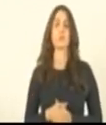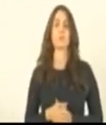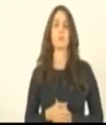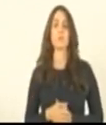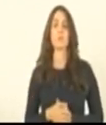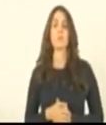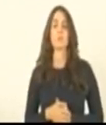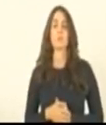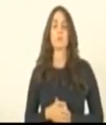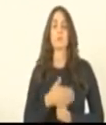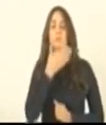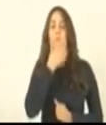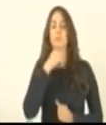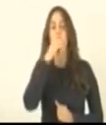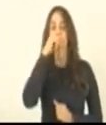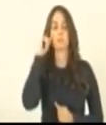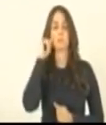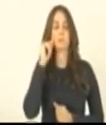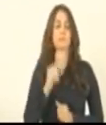Deputado Capitão Assunção.